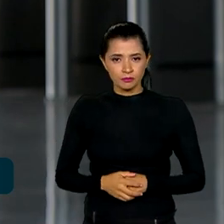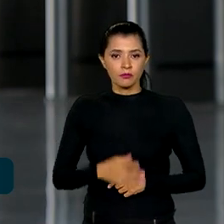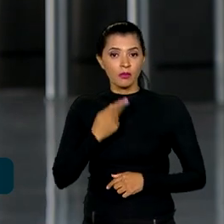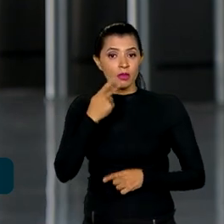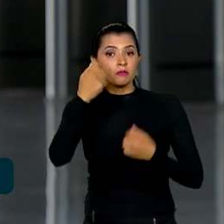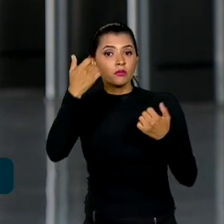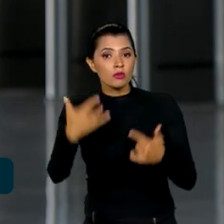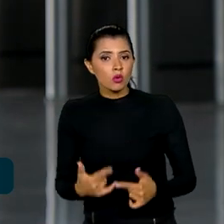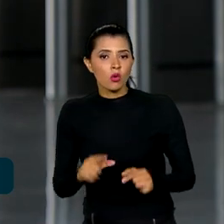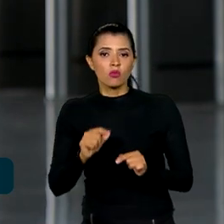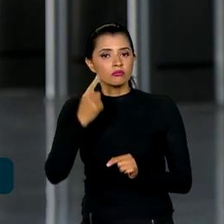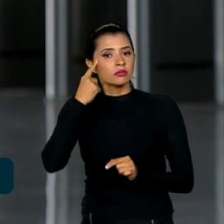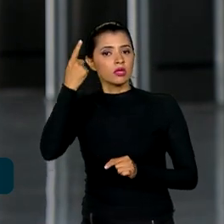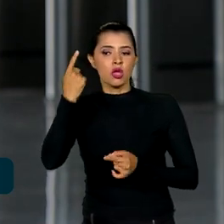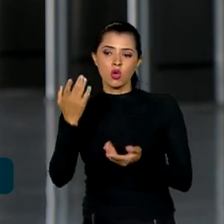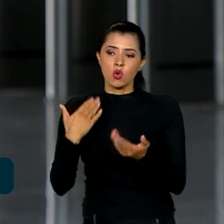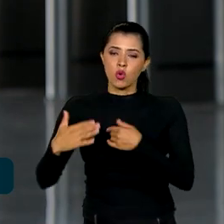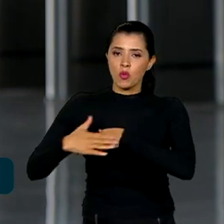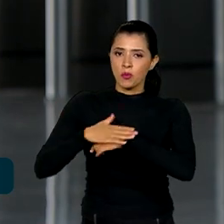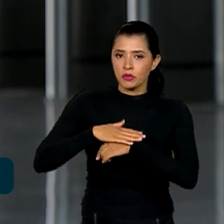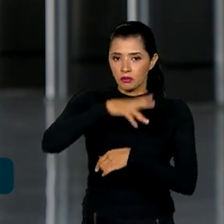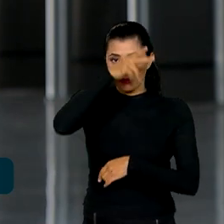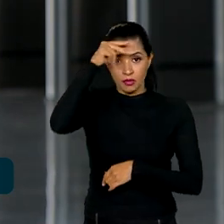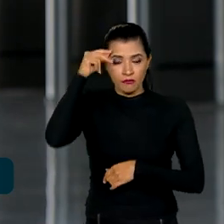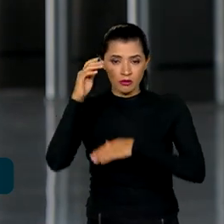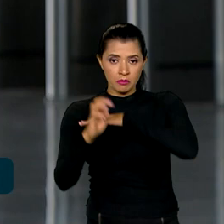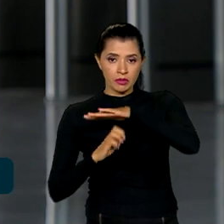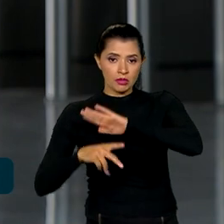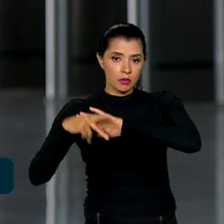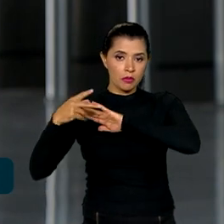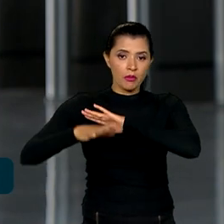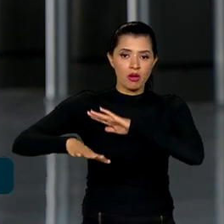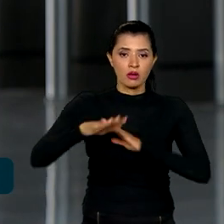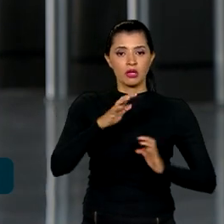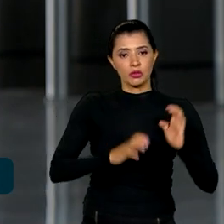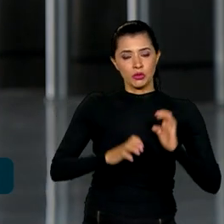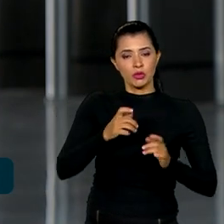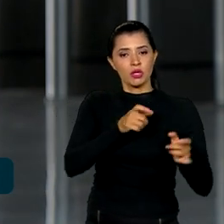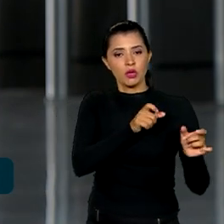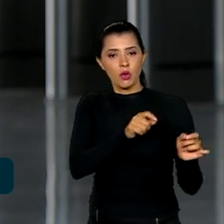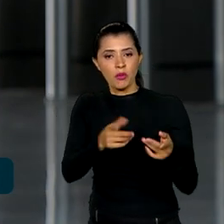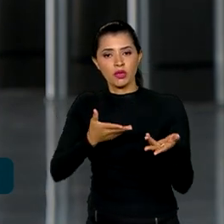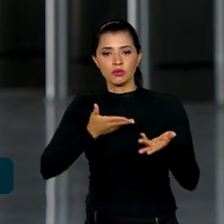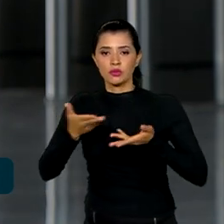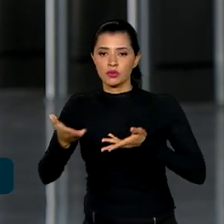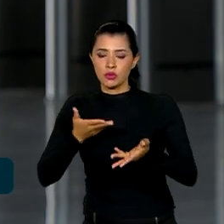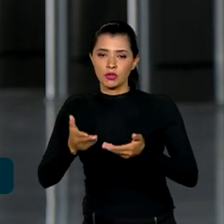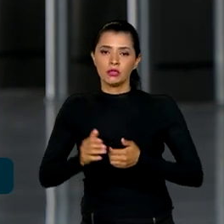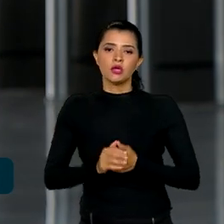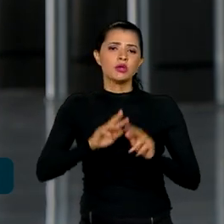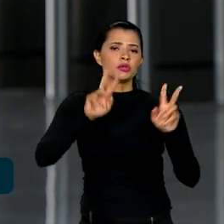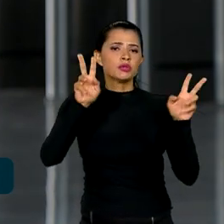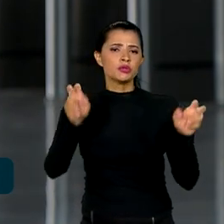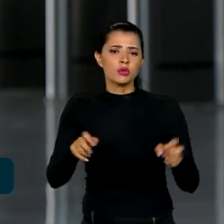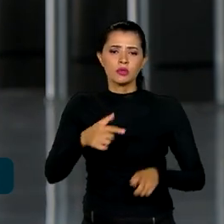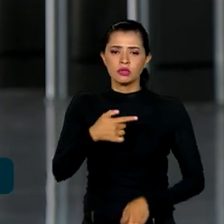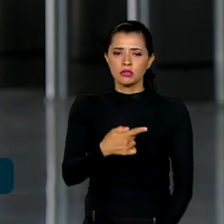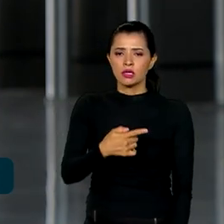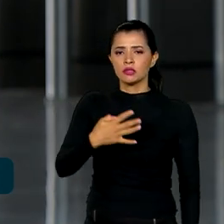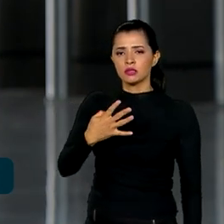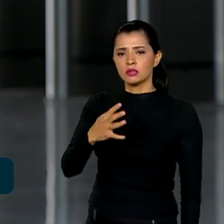ele, a ideia é conversar com prefeitos e empresários dos setores de indústria, comércio e serviços sobre os cerca de R